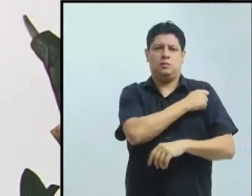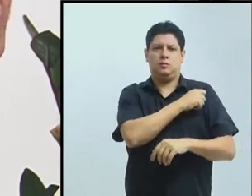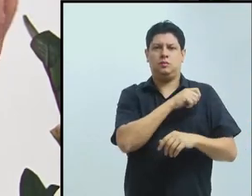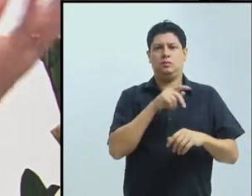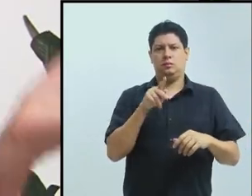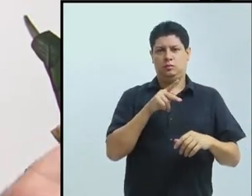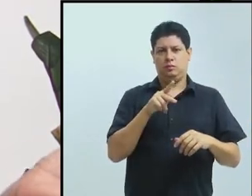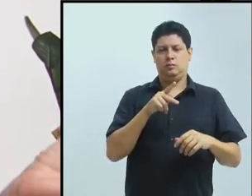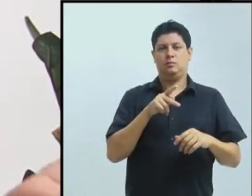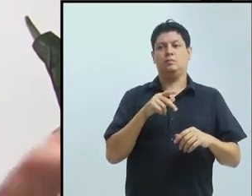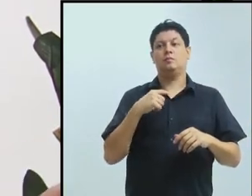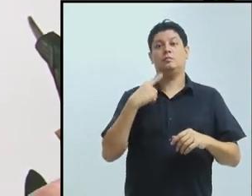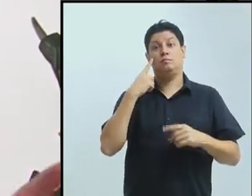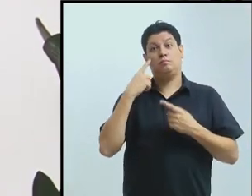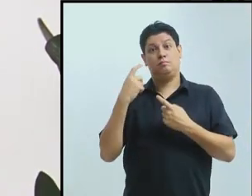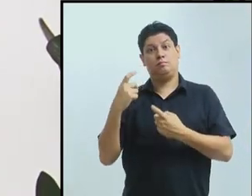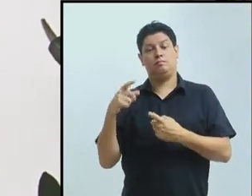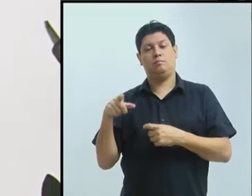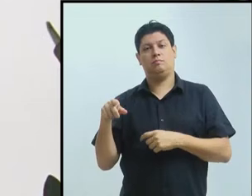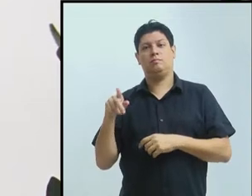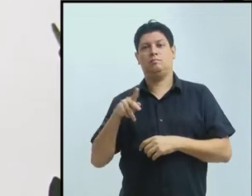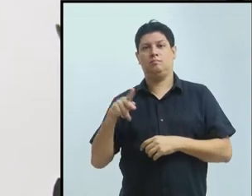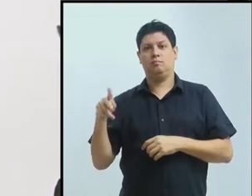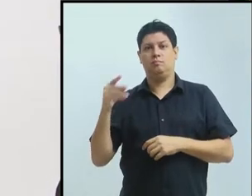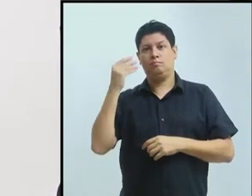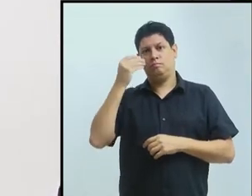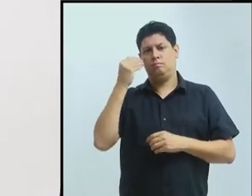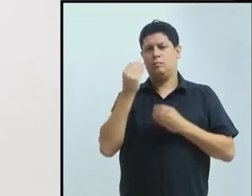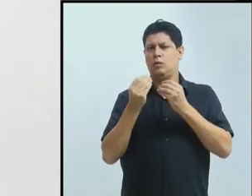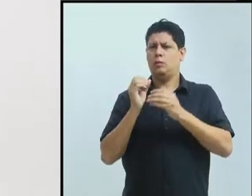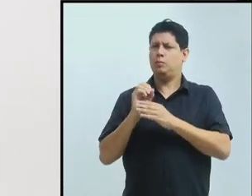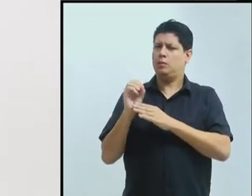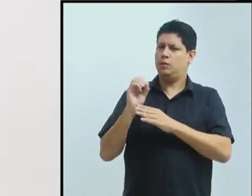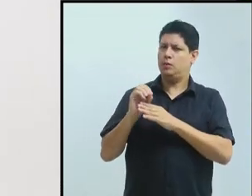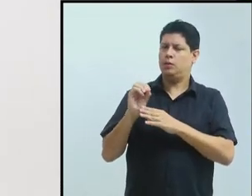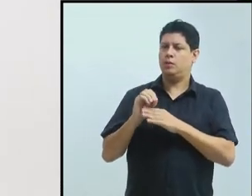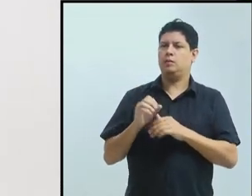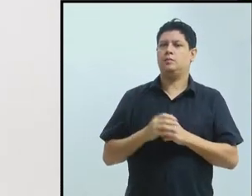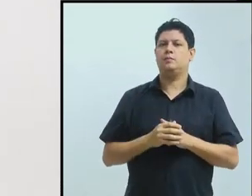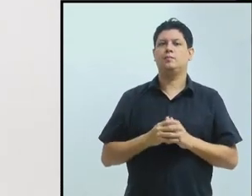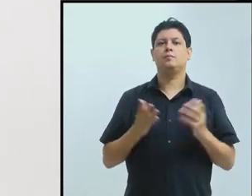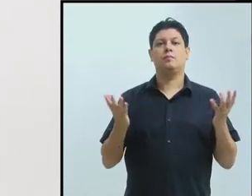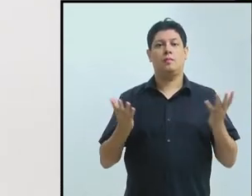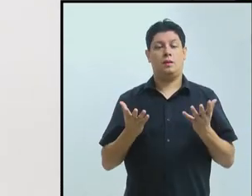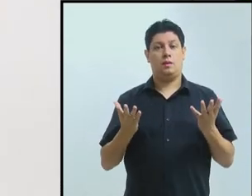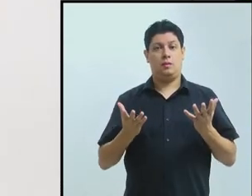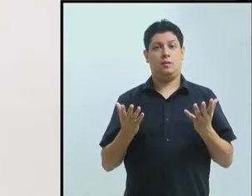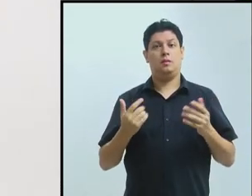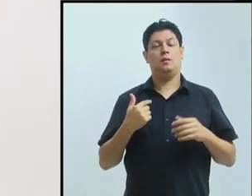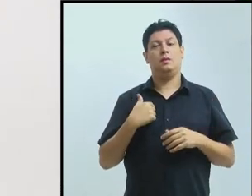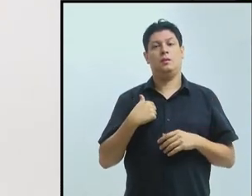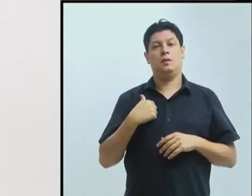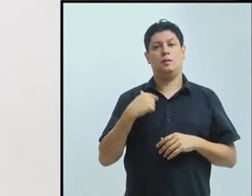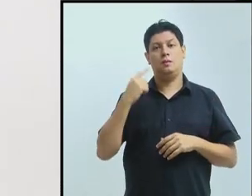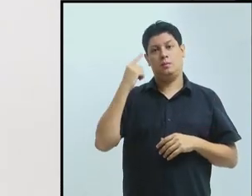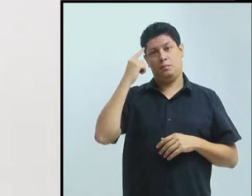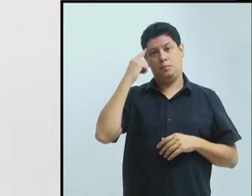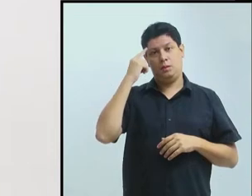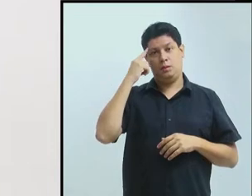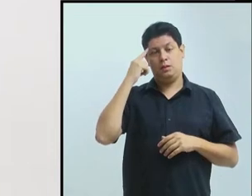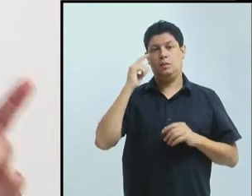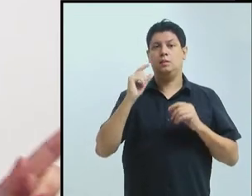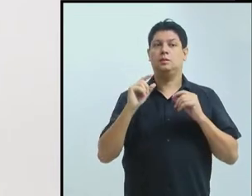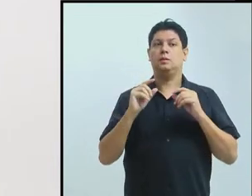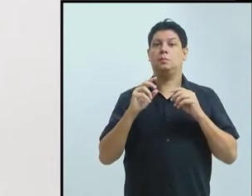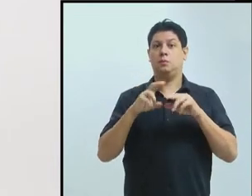essa versão como docente, como que é orientar também. Agora, acho que a gente precisa, Ivânia, por conta